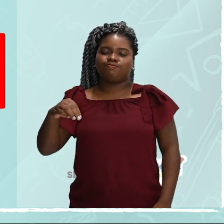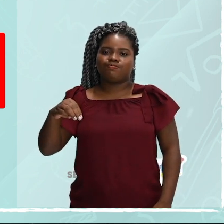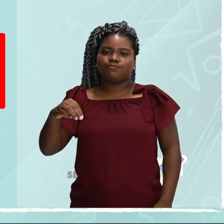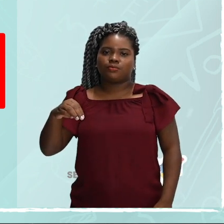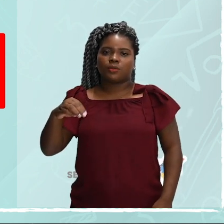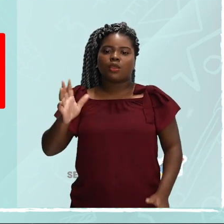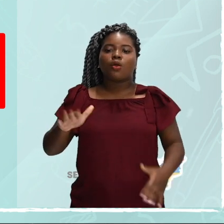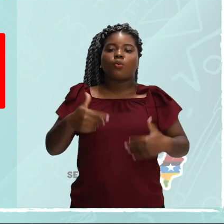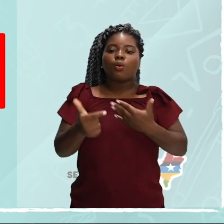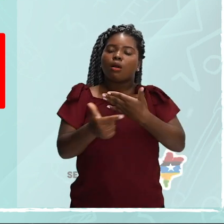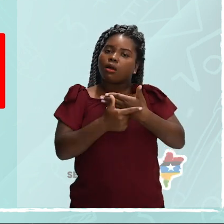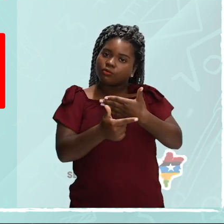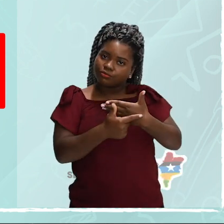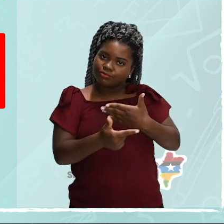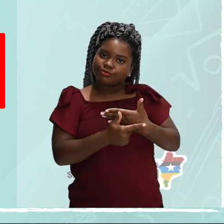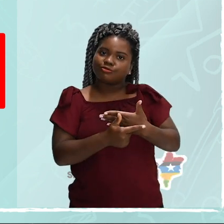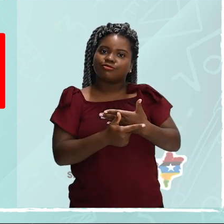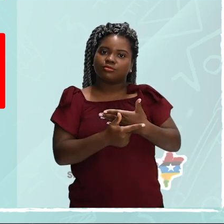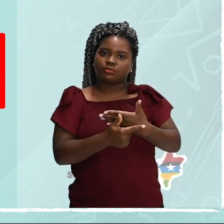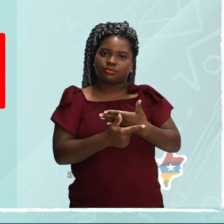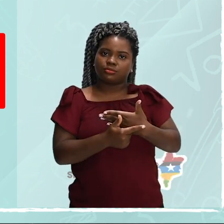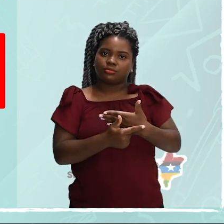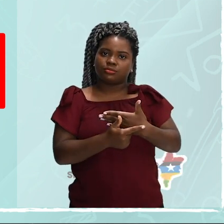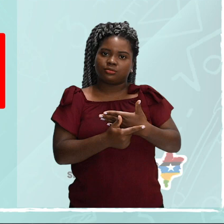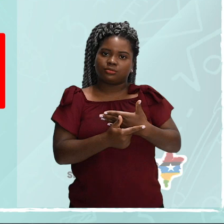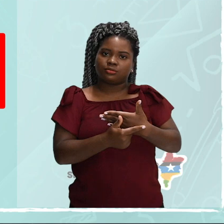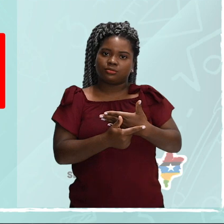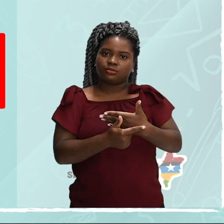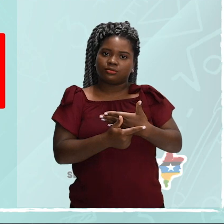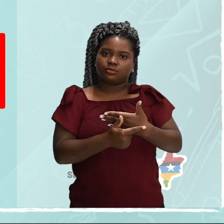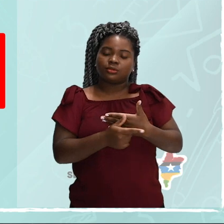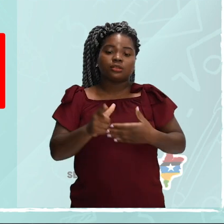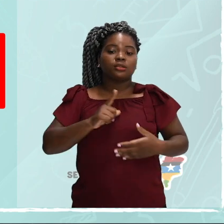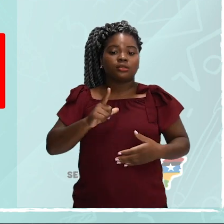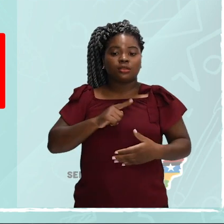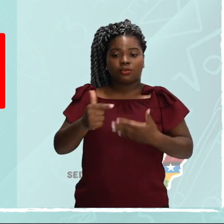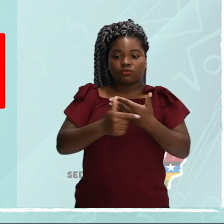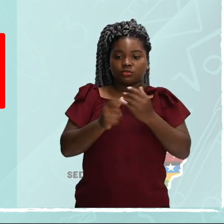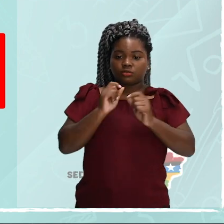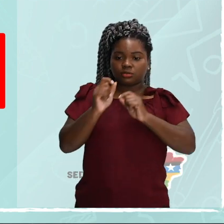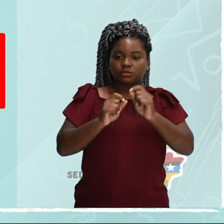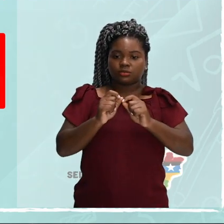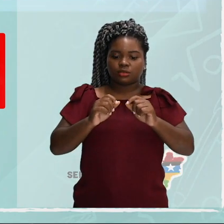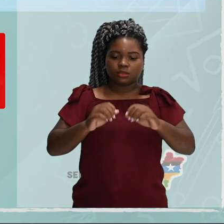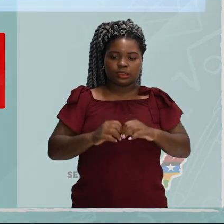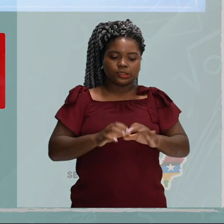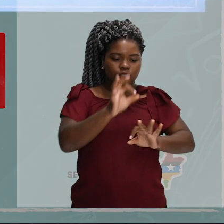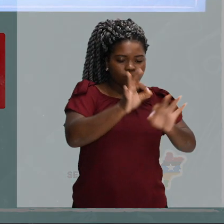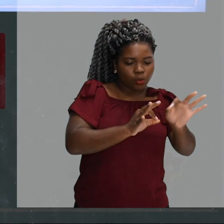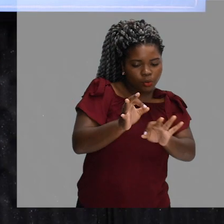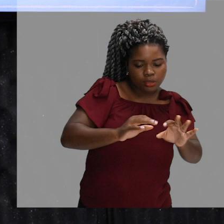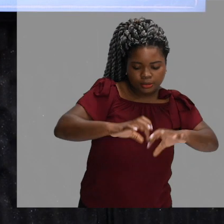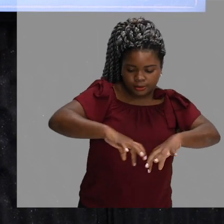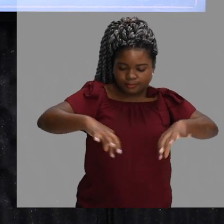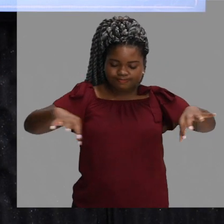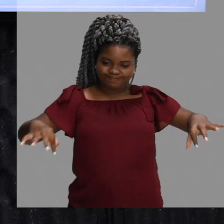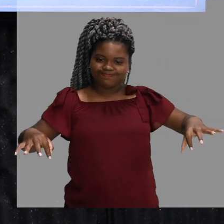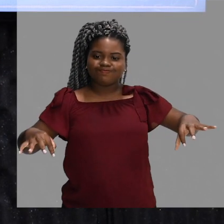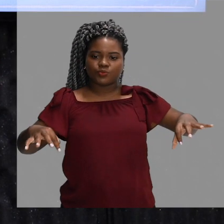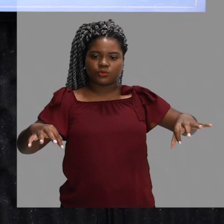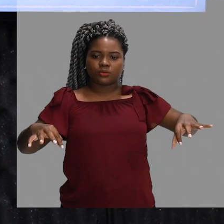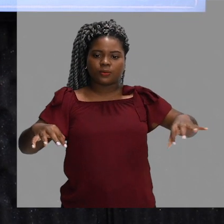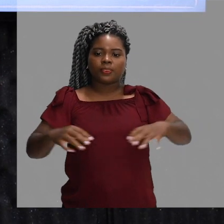Qual é a função dessa linha de 3 metros? Ela tem a função de dividir a quadra em zona de ataque e zona de